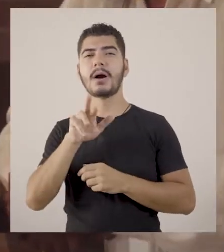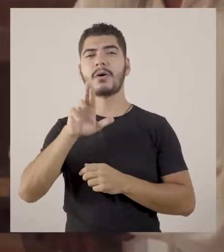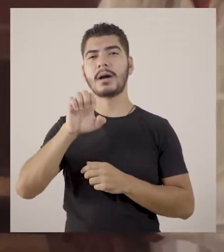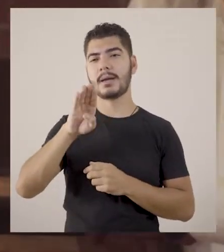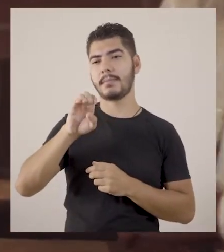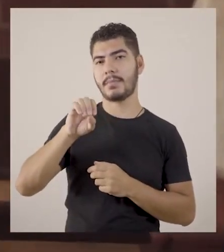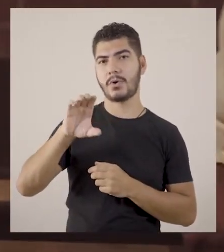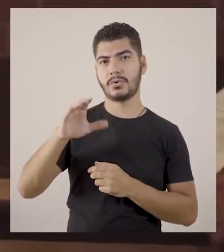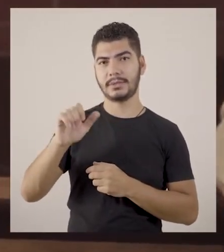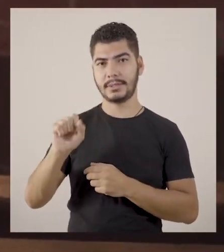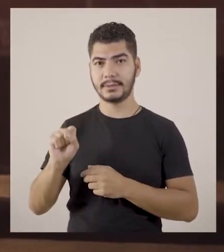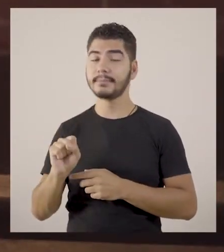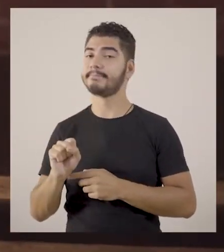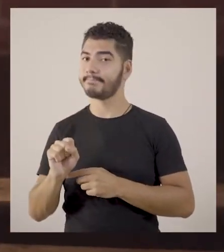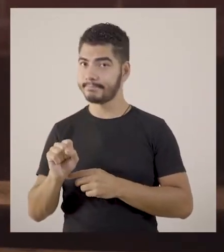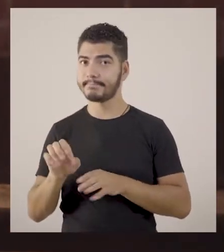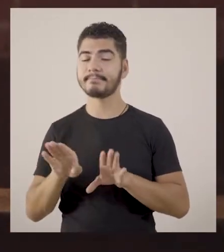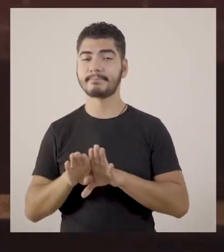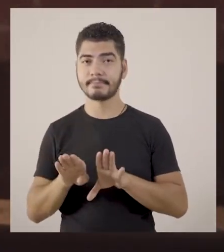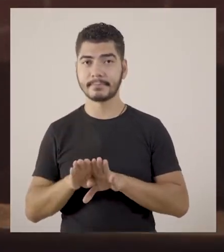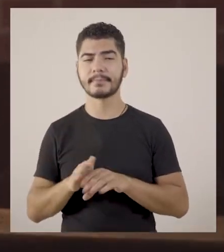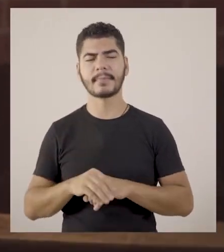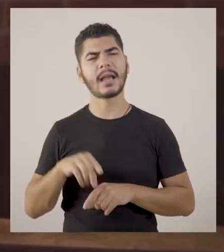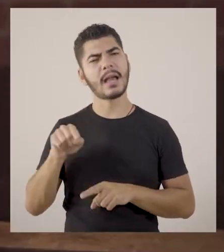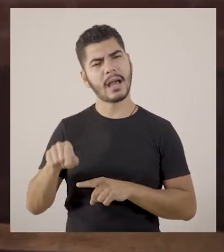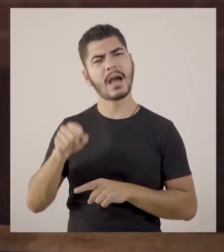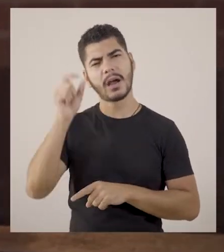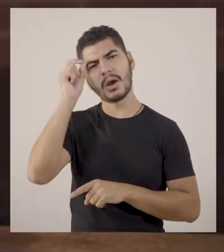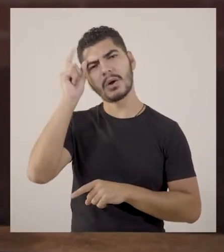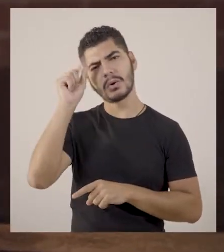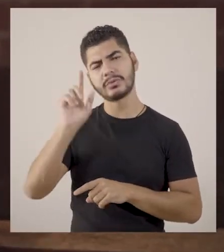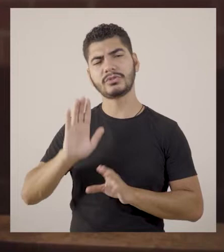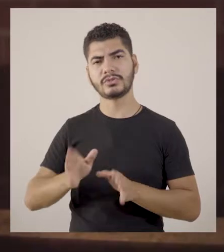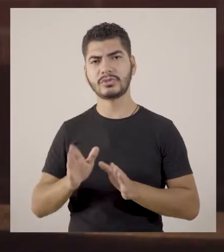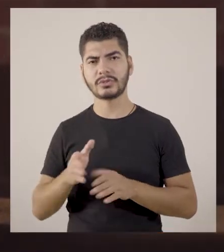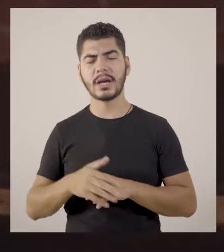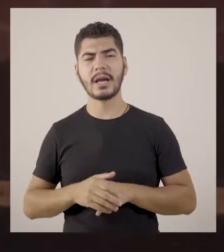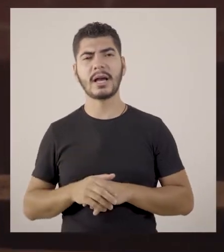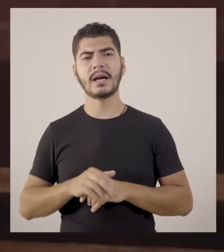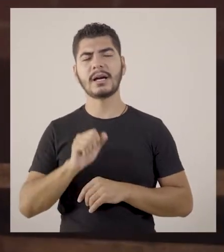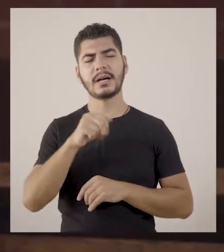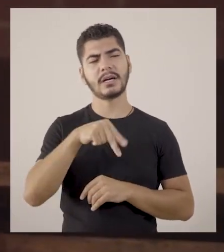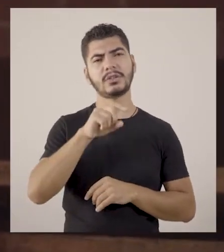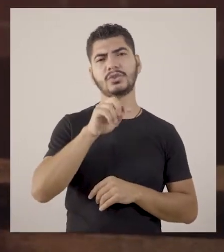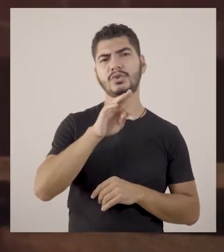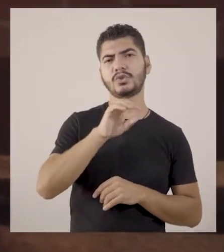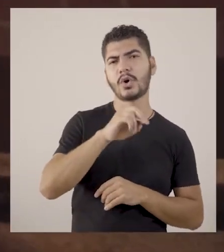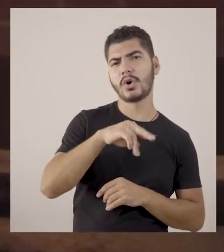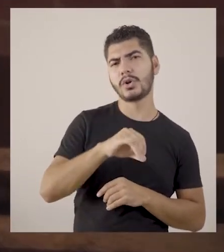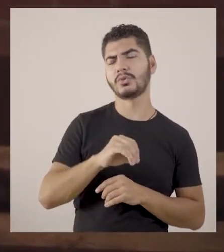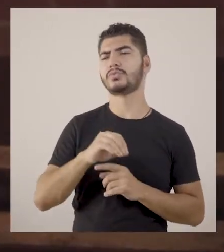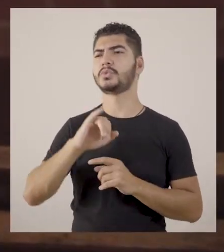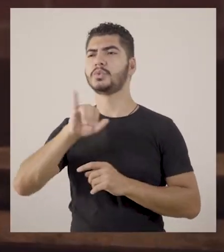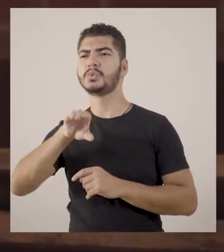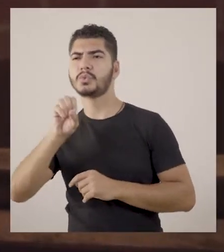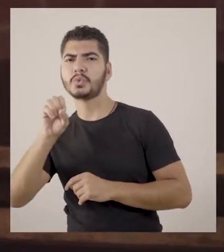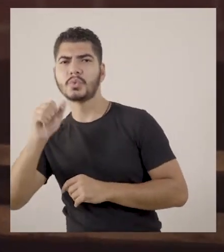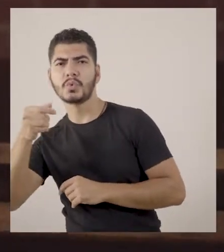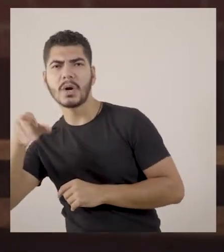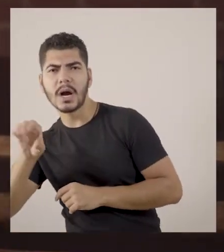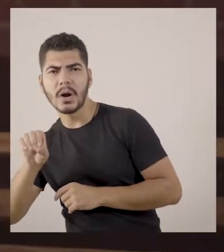Rebouças. Os Irmãos Rebouças. Eu ouvi falar. Antônio Rebouças, João,